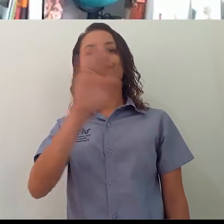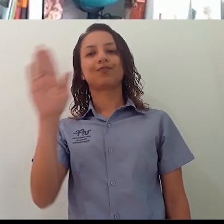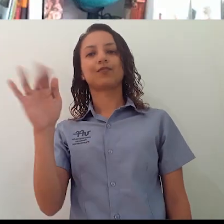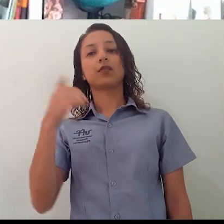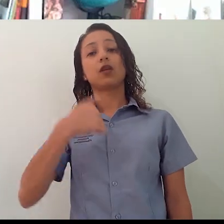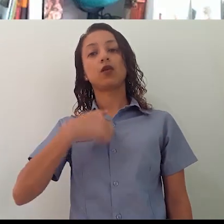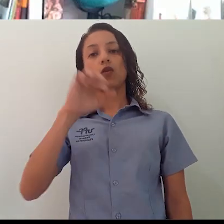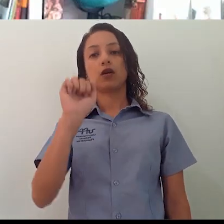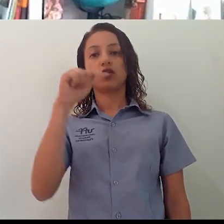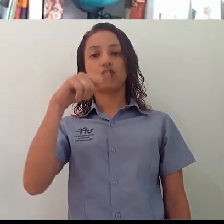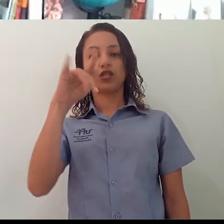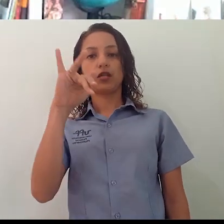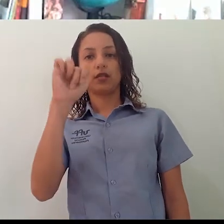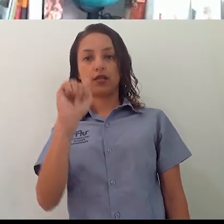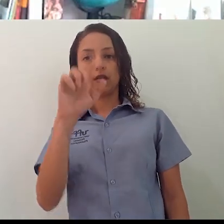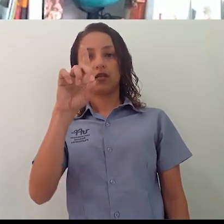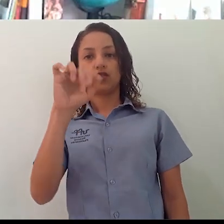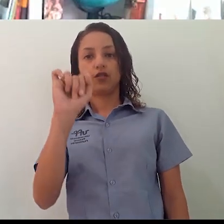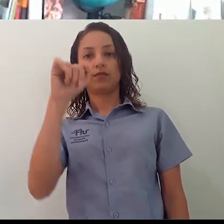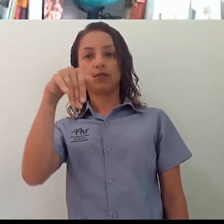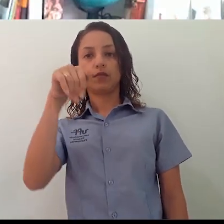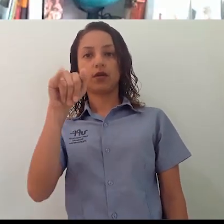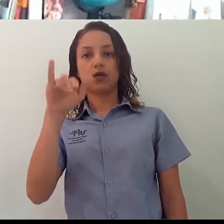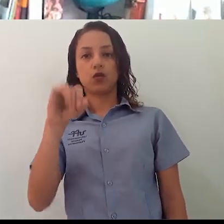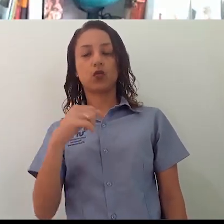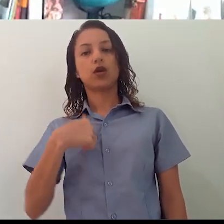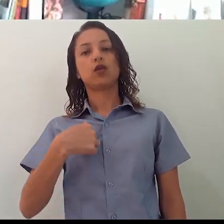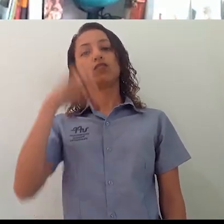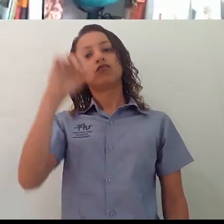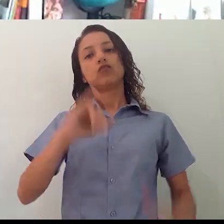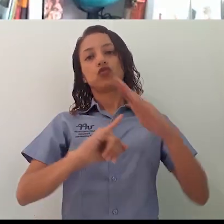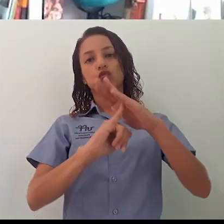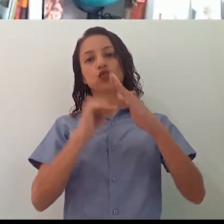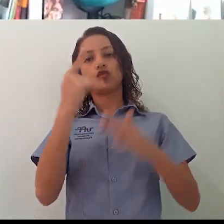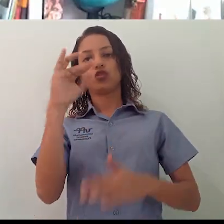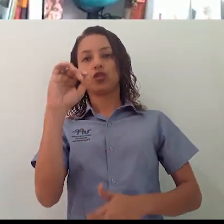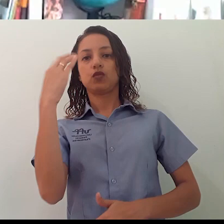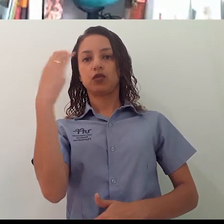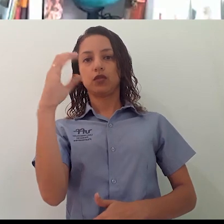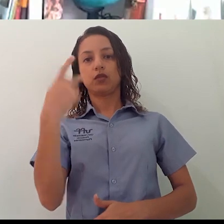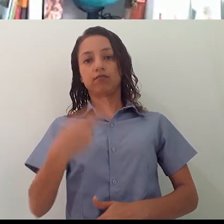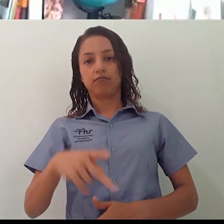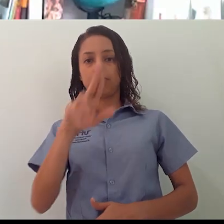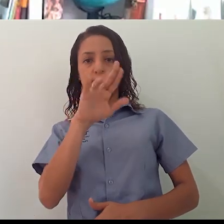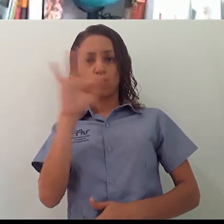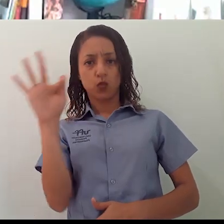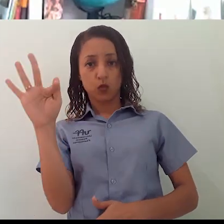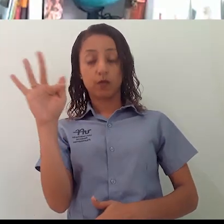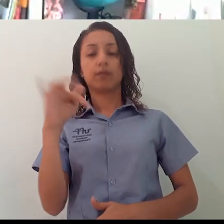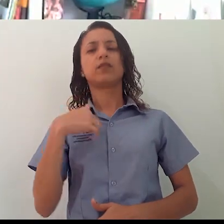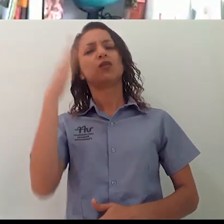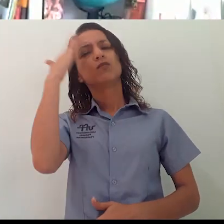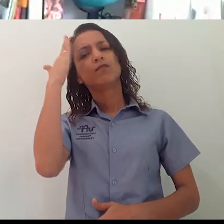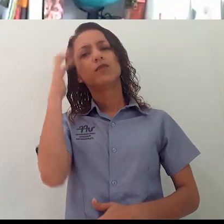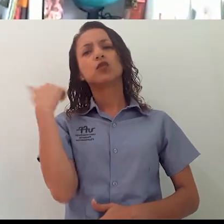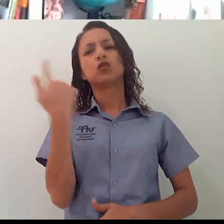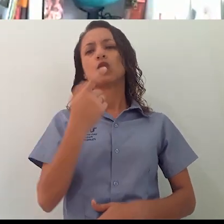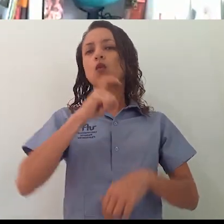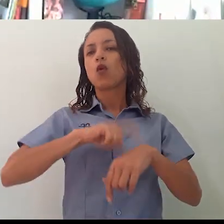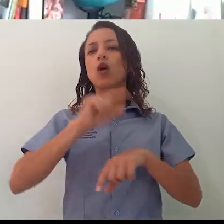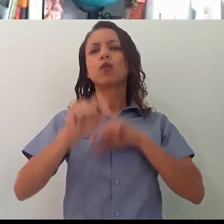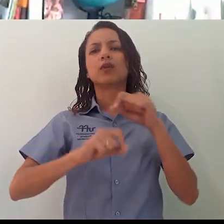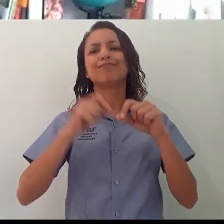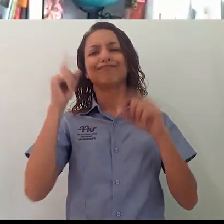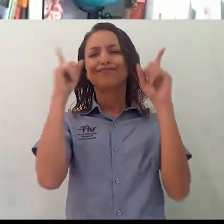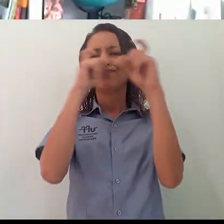Oi pessoal, eu sou Angélica de Maio, sou diretora do Instituto de Geosciências da Universidade Federal Fluminense. Eu sei que a gente está